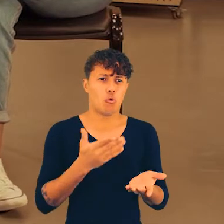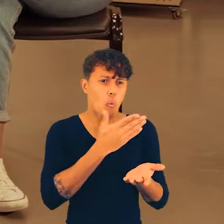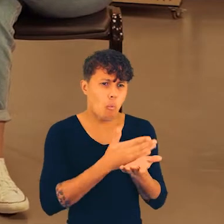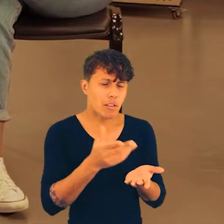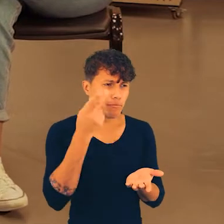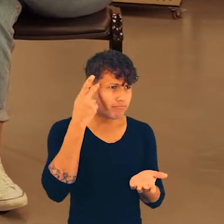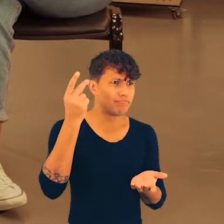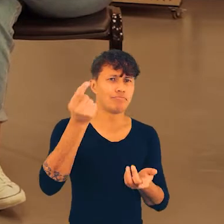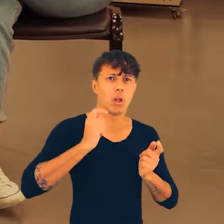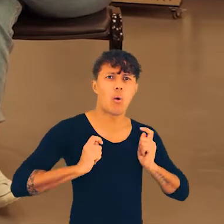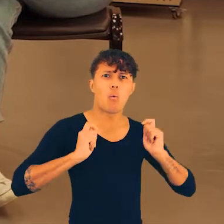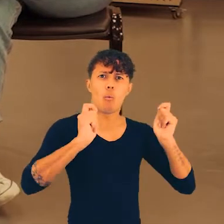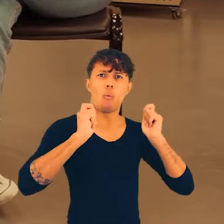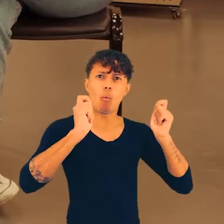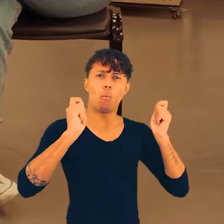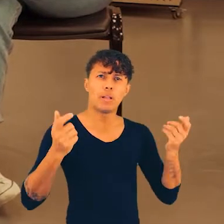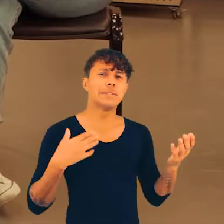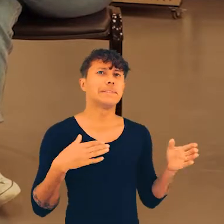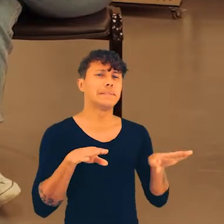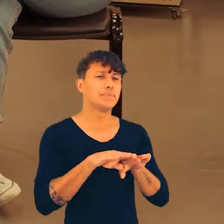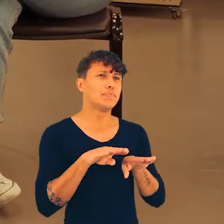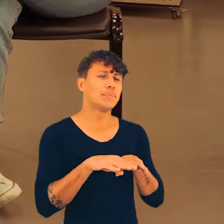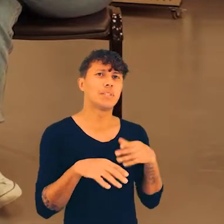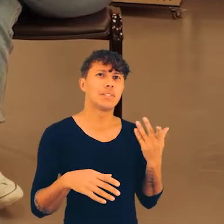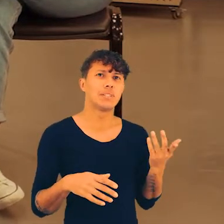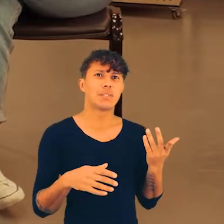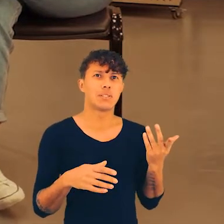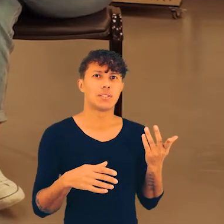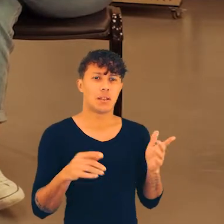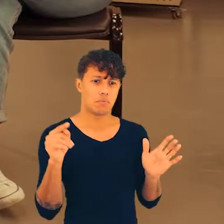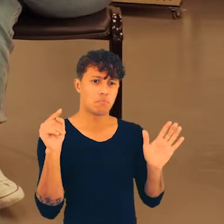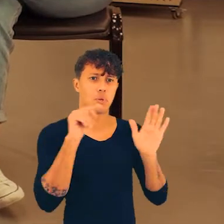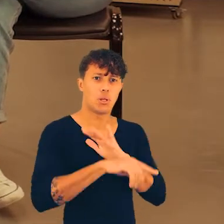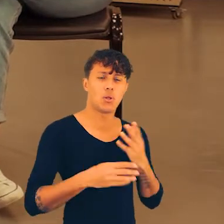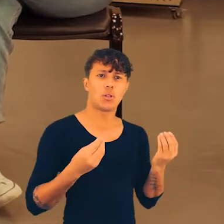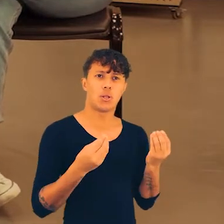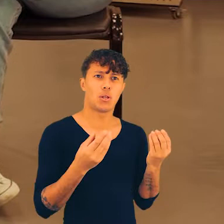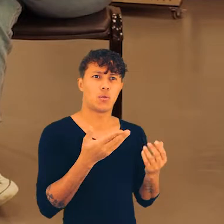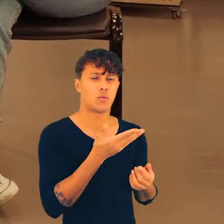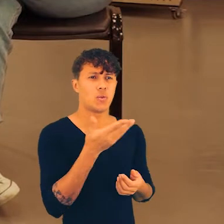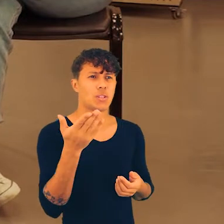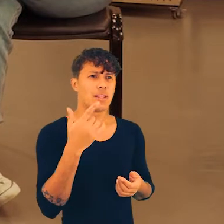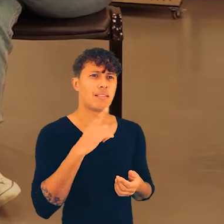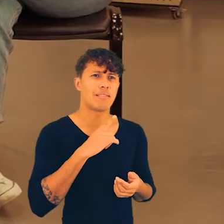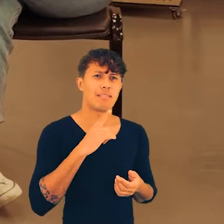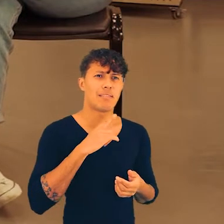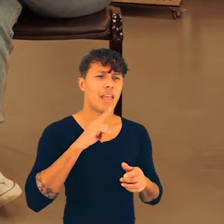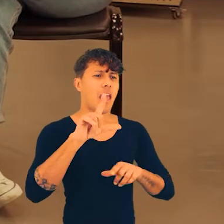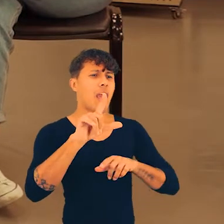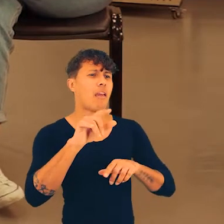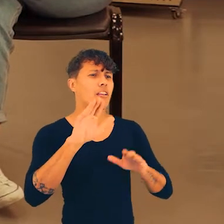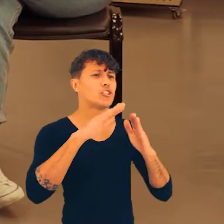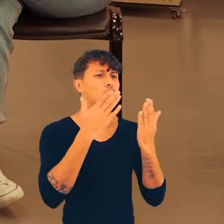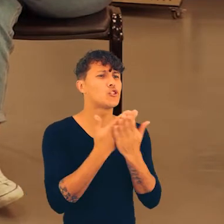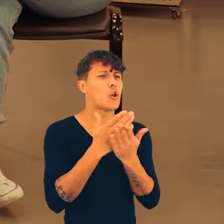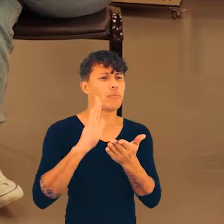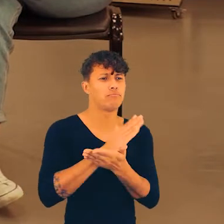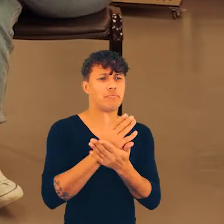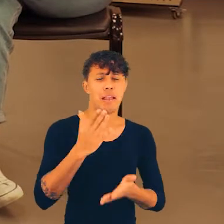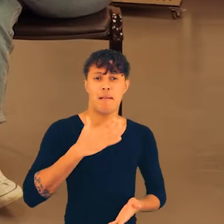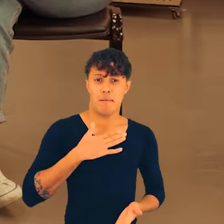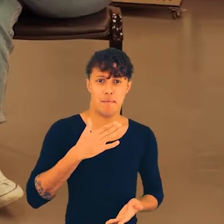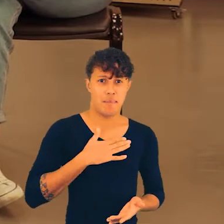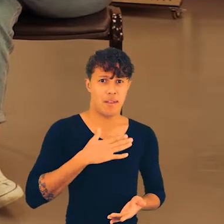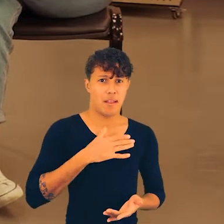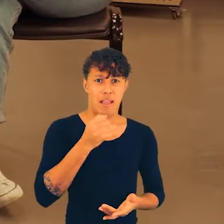pudesse colocar um start, assim, entre o ativismo? E, entre essa pergunta, você tem algumas escolas,